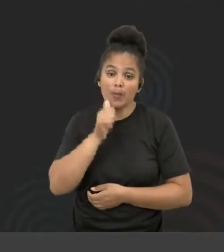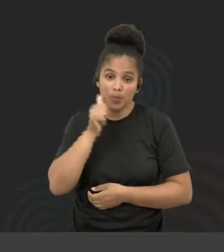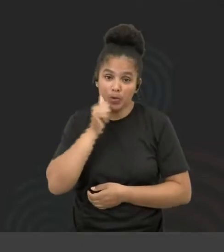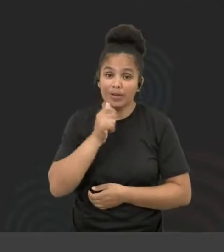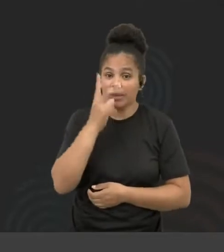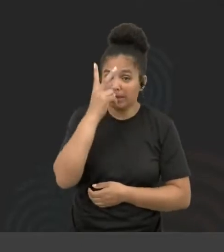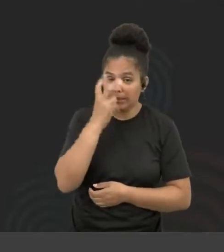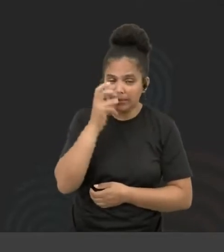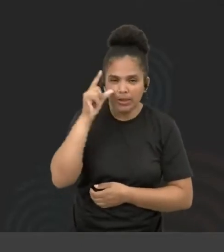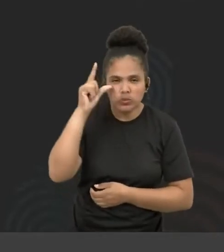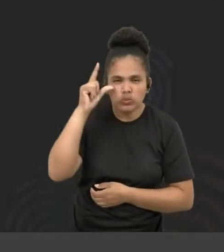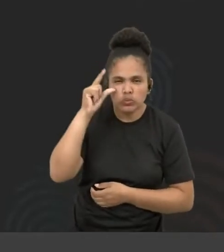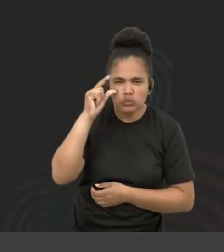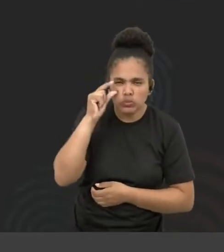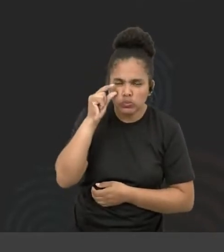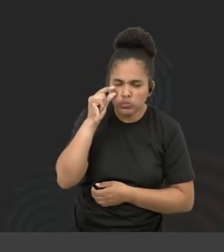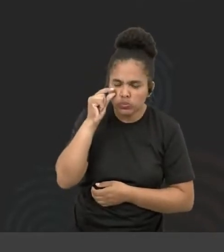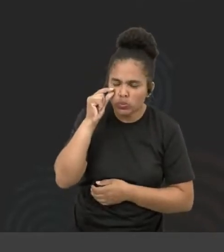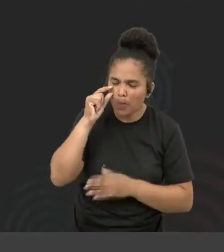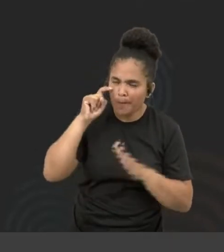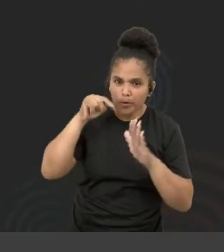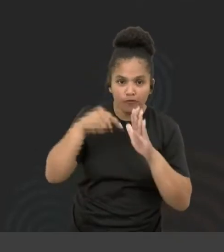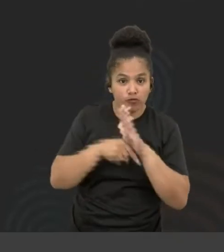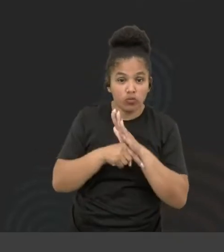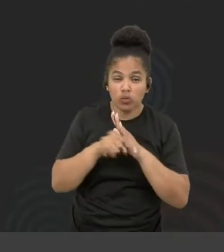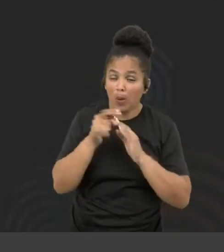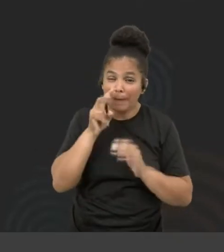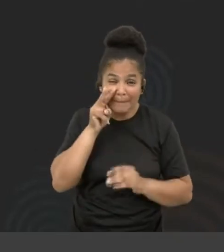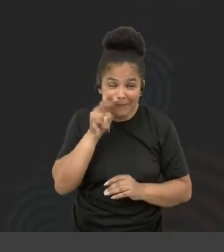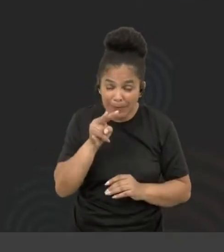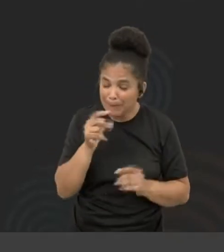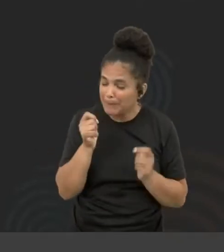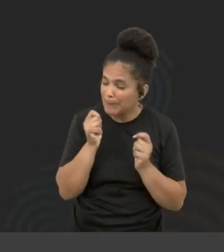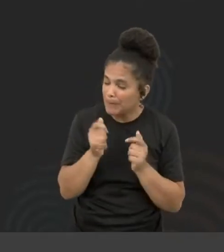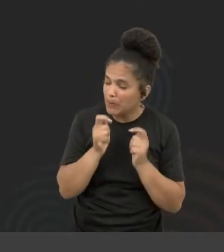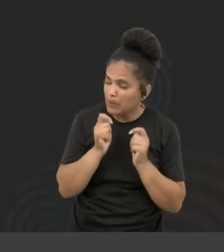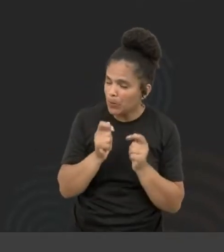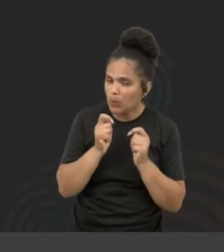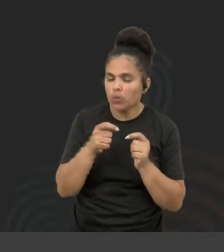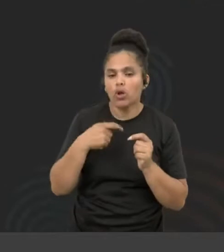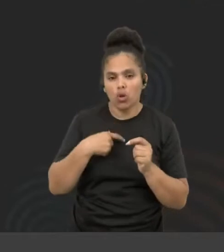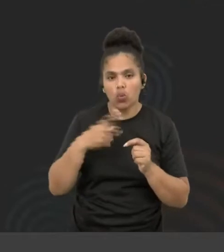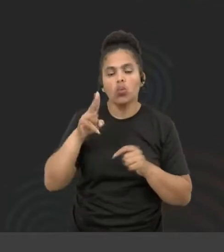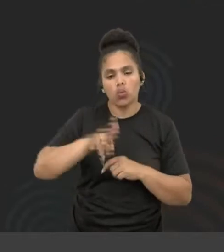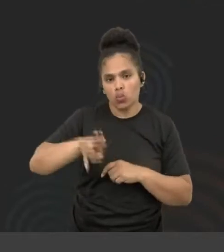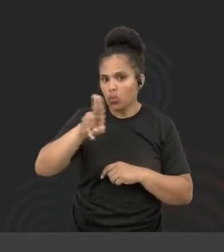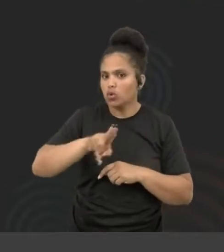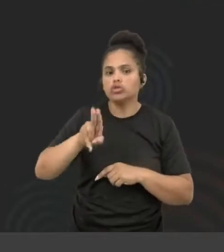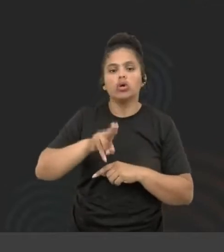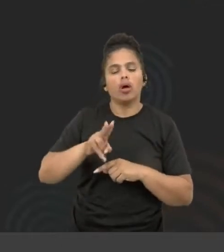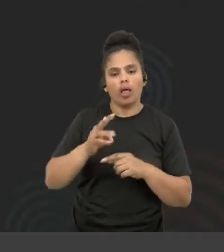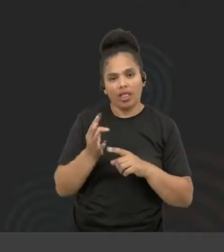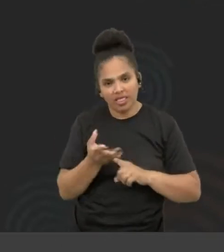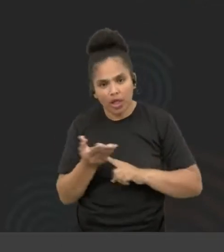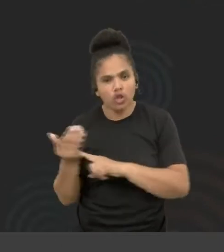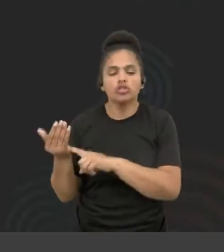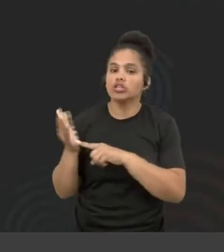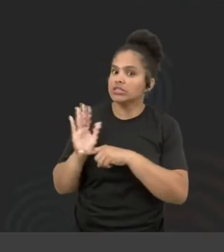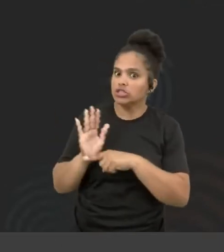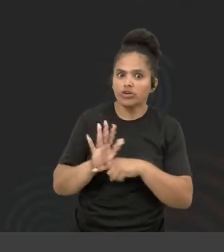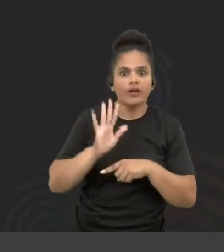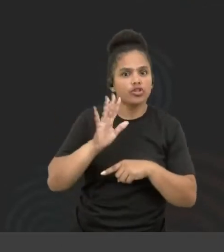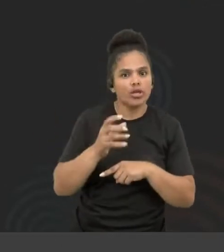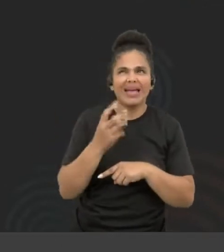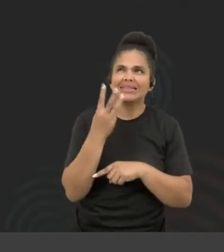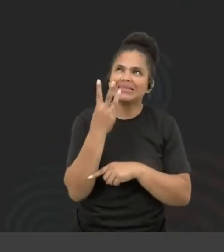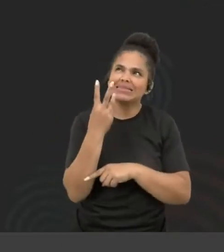baixa visão severa, na verdade enxergo realmente muito pouco. Eu uso tecnologias assistivas o tempo todo, já há uns três anos,